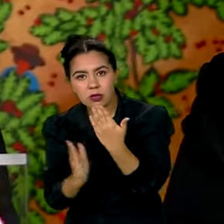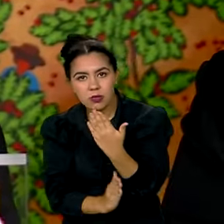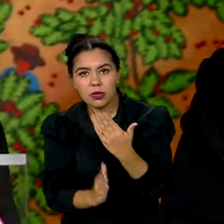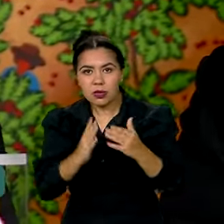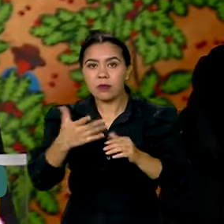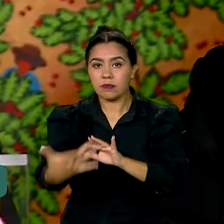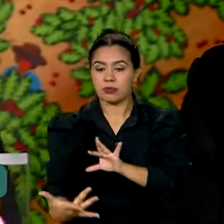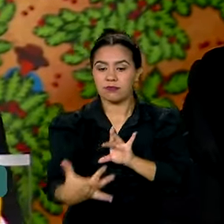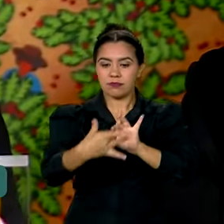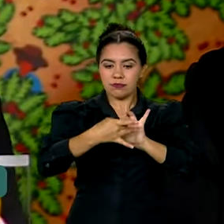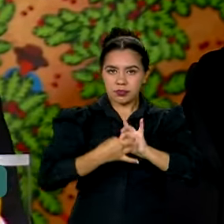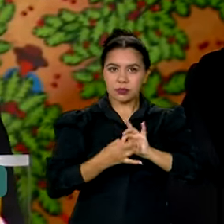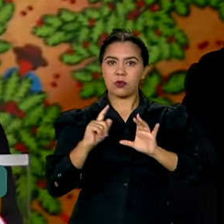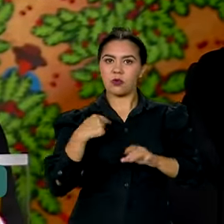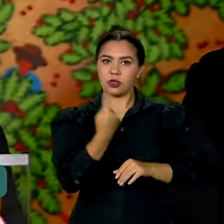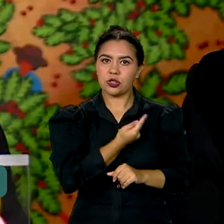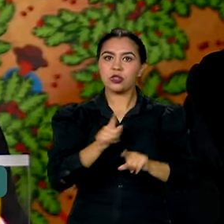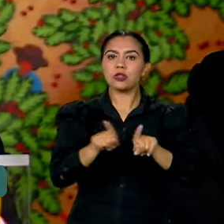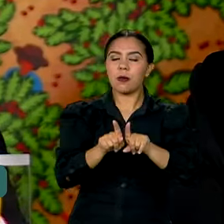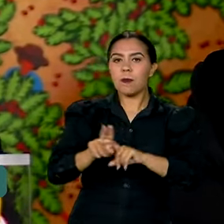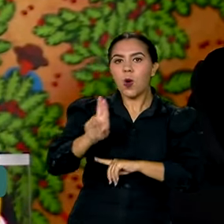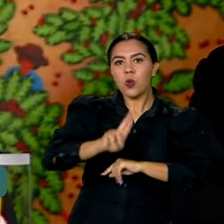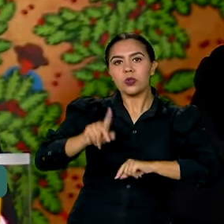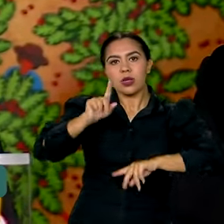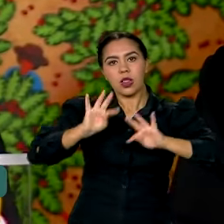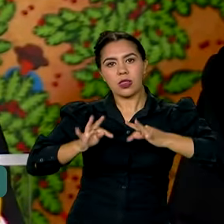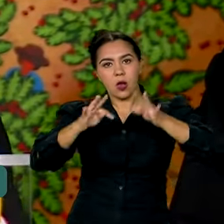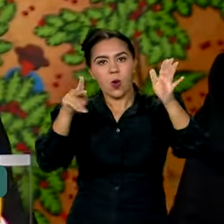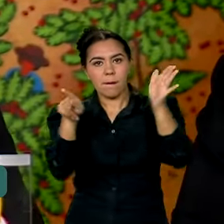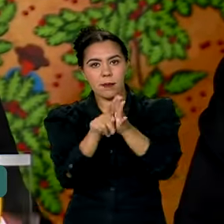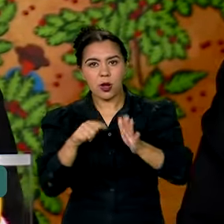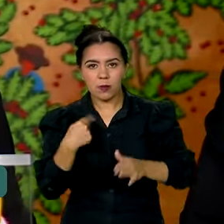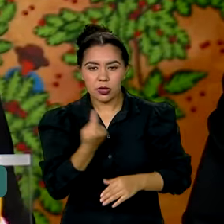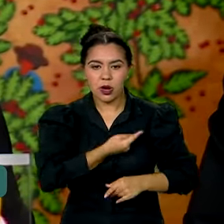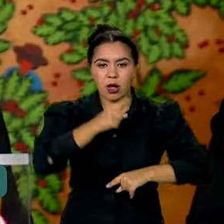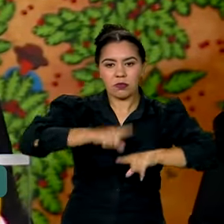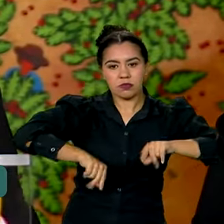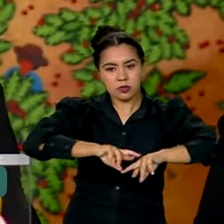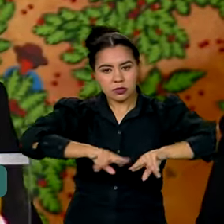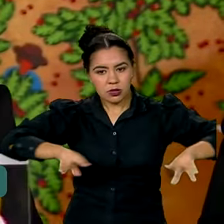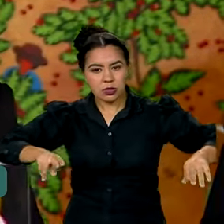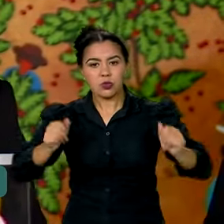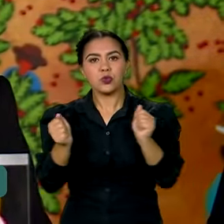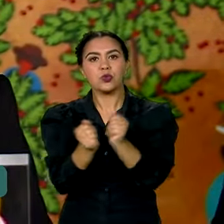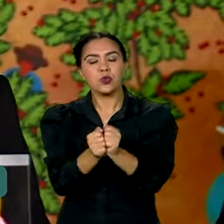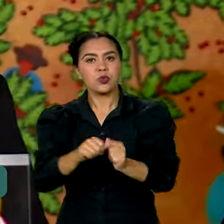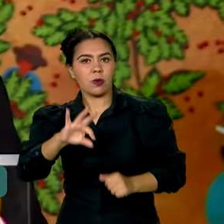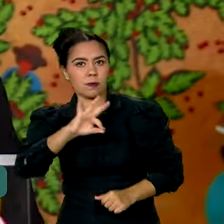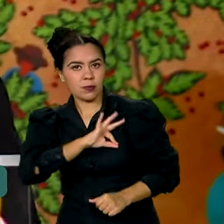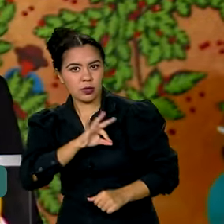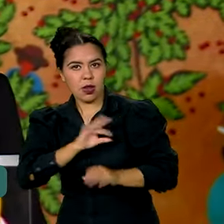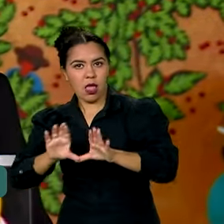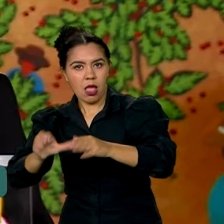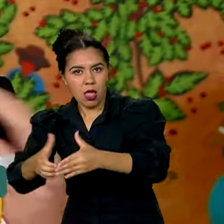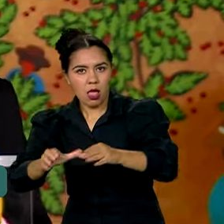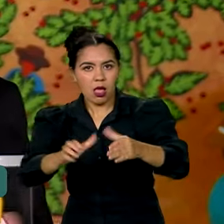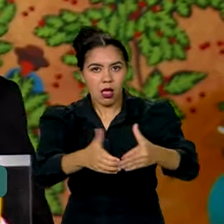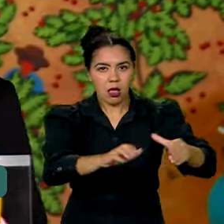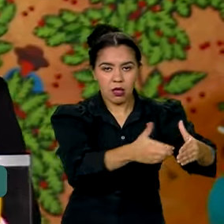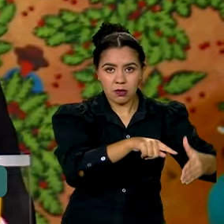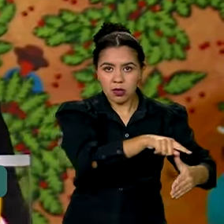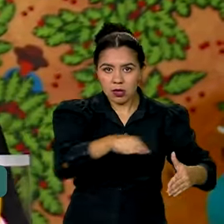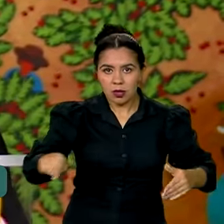conosco, utilizando as nossas tecnologias, nossas ferramentas, junto com as polícias estaduais, junto com policiais da